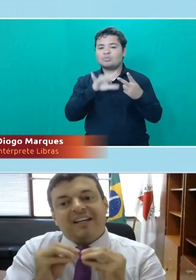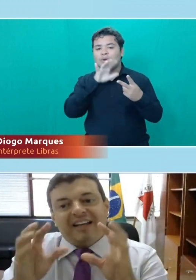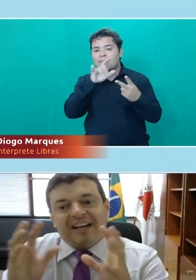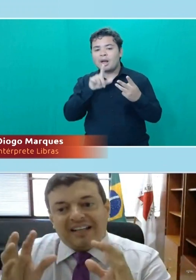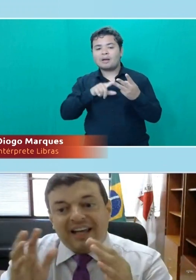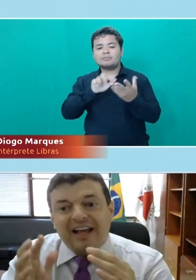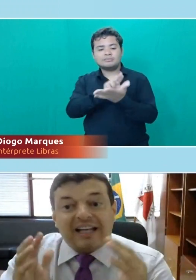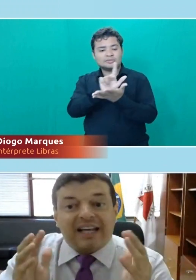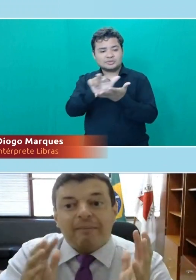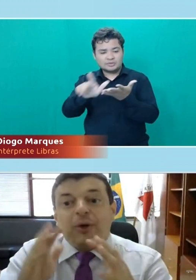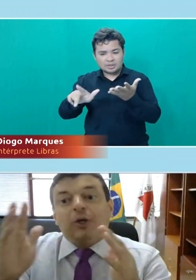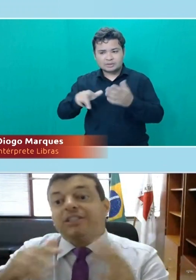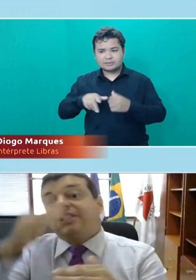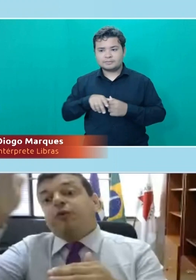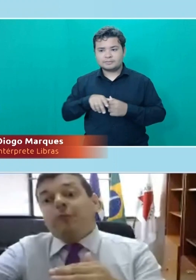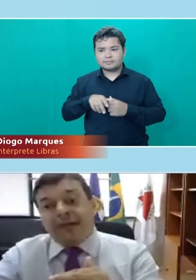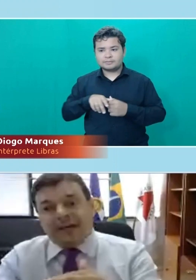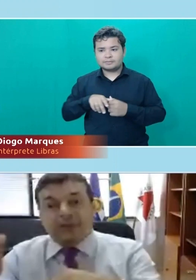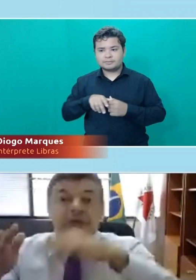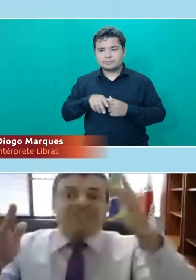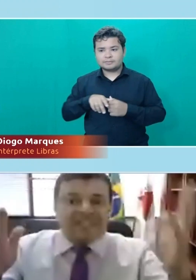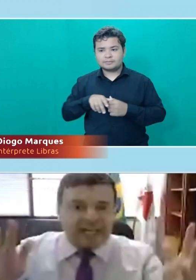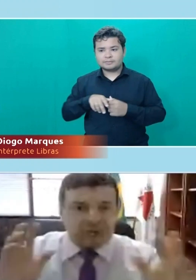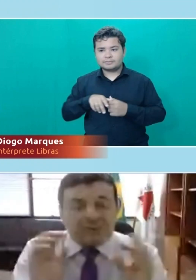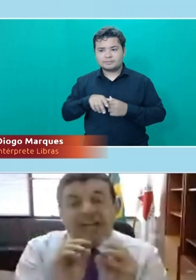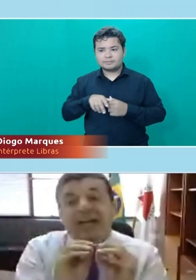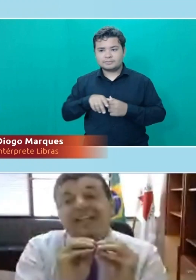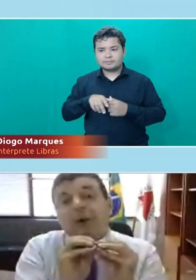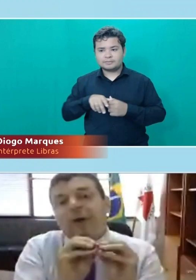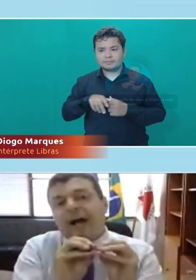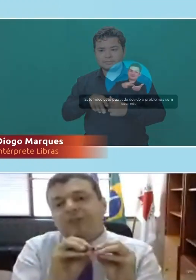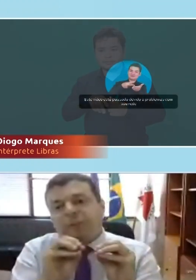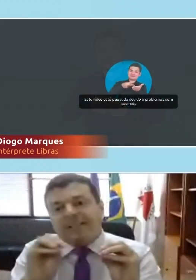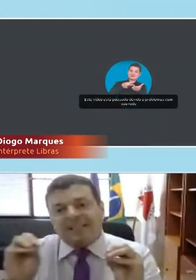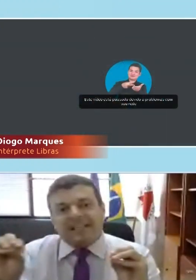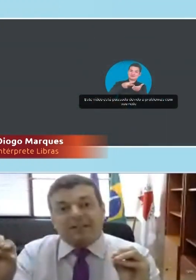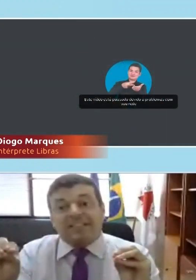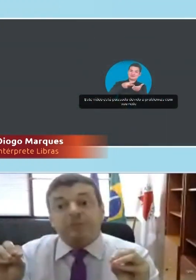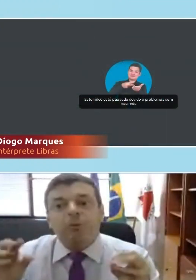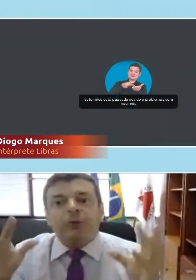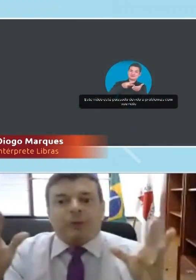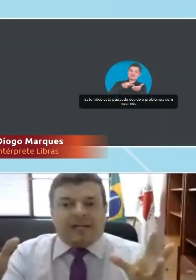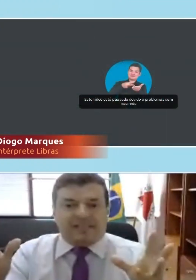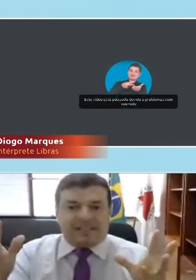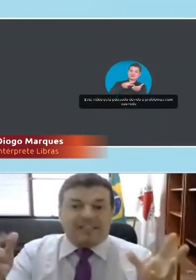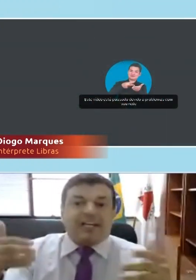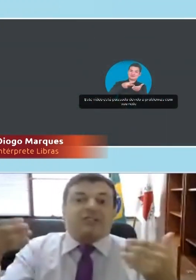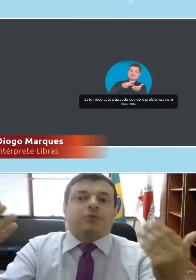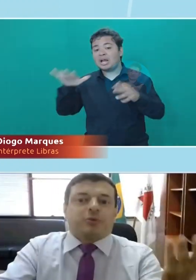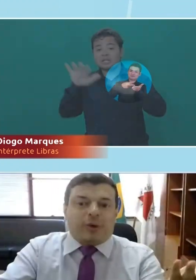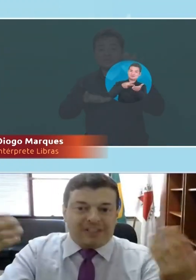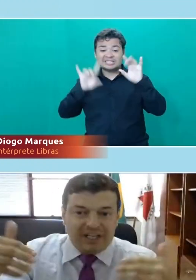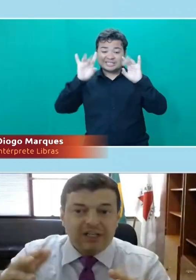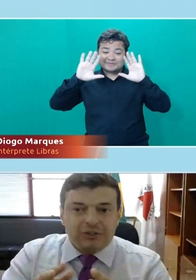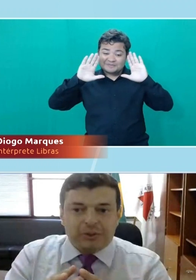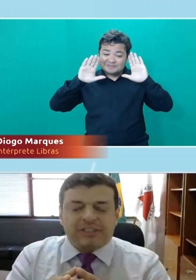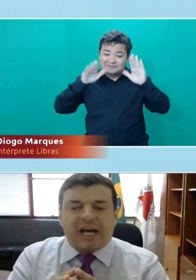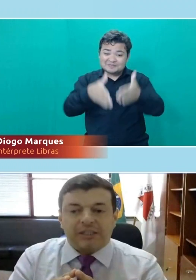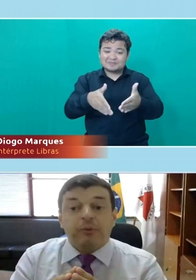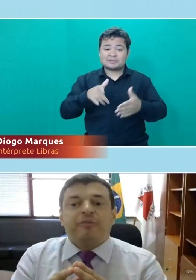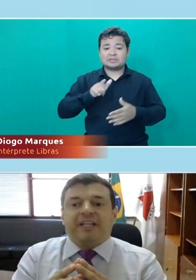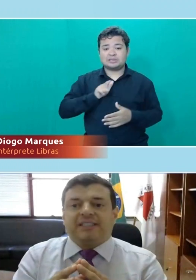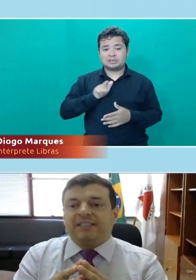Então, você vai... Até a biologia das formigas, dos insetos, você tem um grau de especialização, às vezes, muito grande. até gera discussões